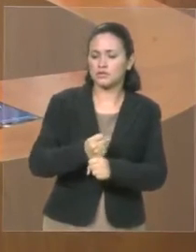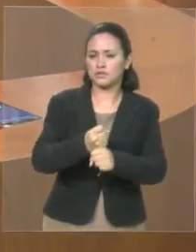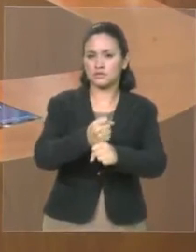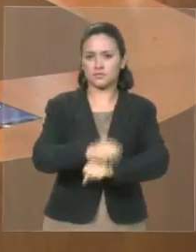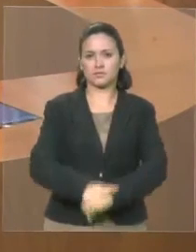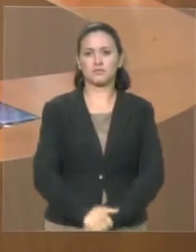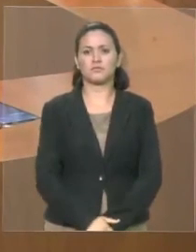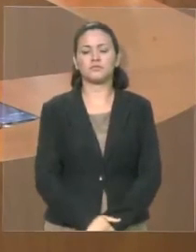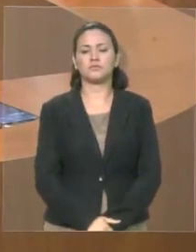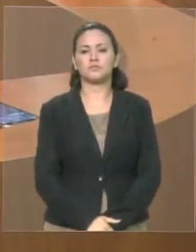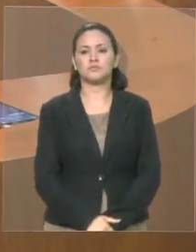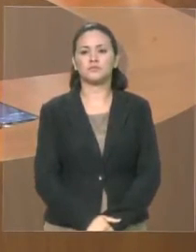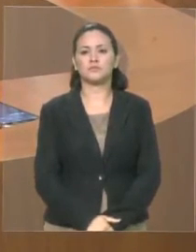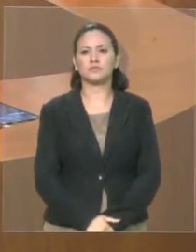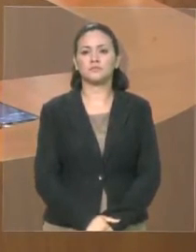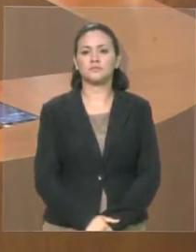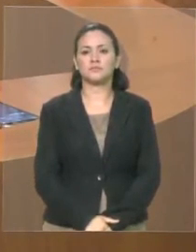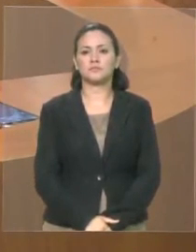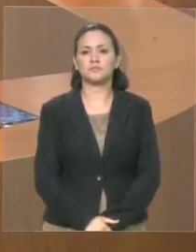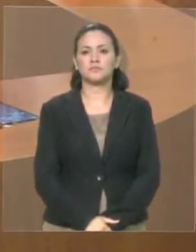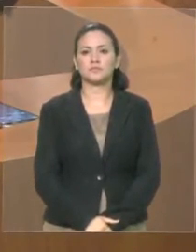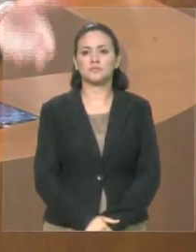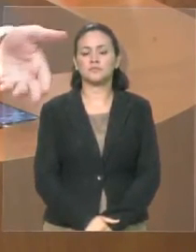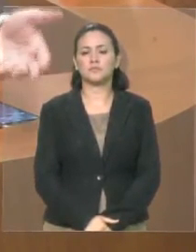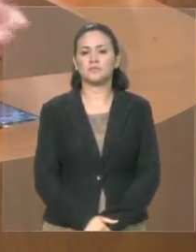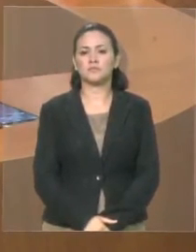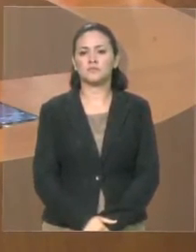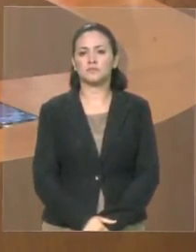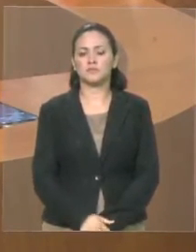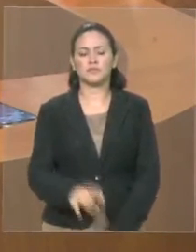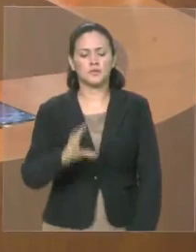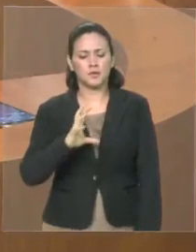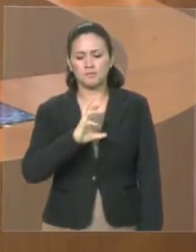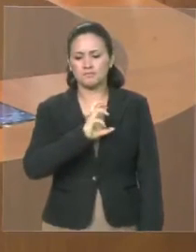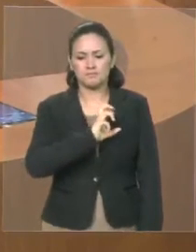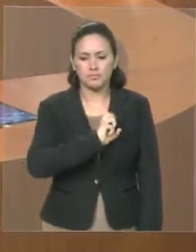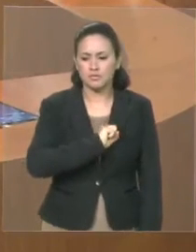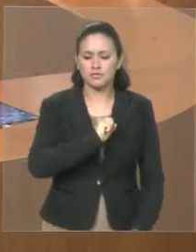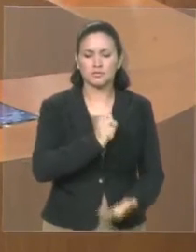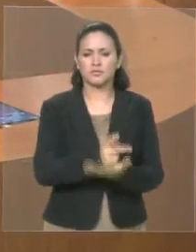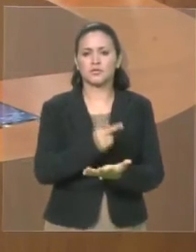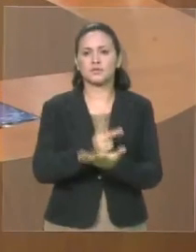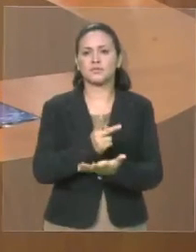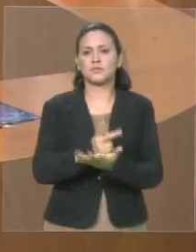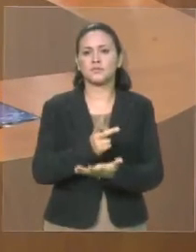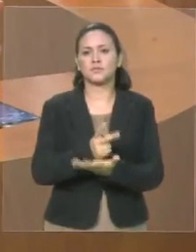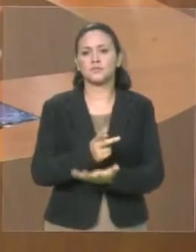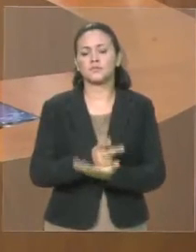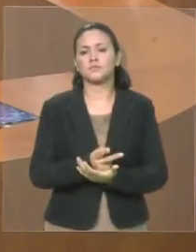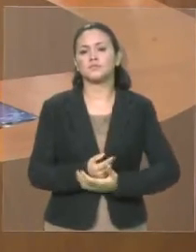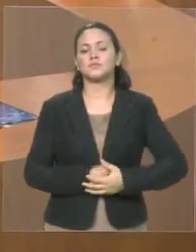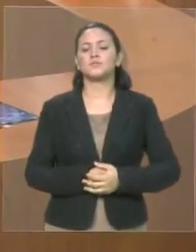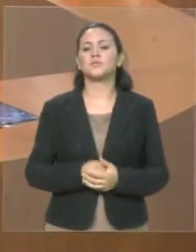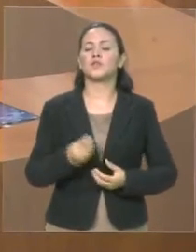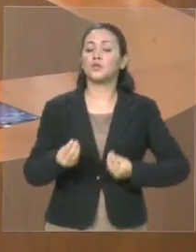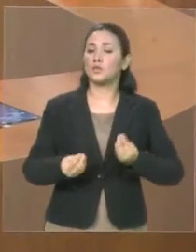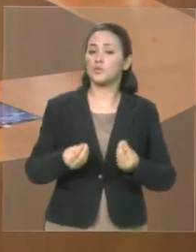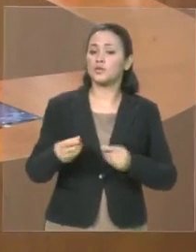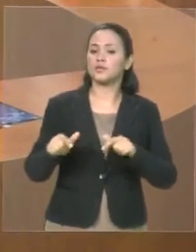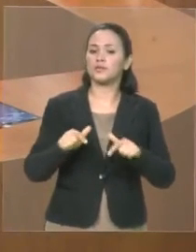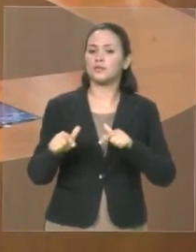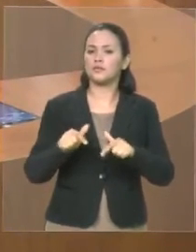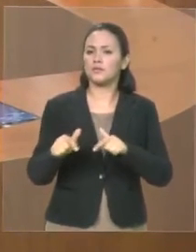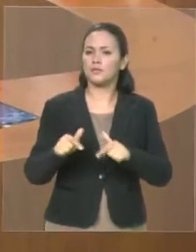A dedicação, a forma apaixonada como o presídio do Sampaio e como se dedica ao futebol maranhense.